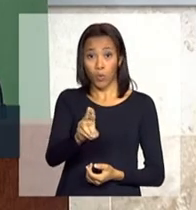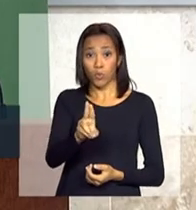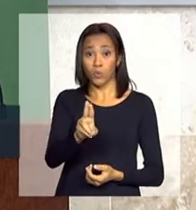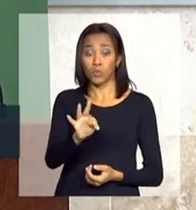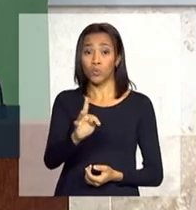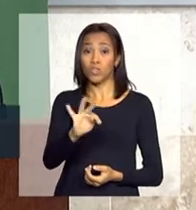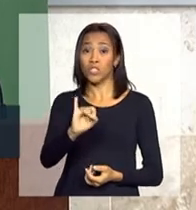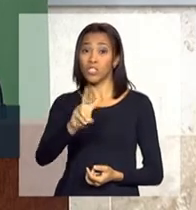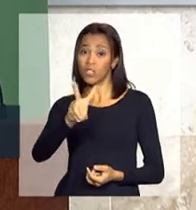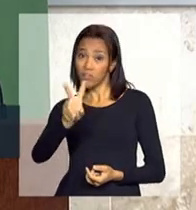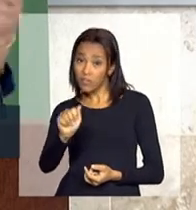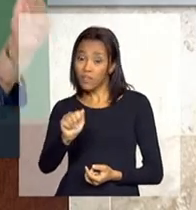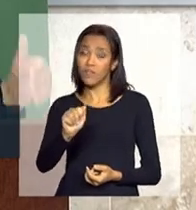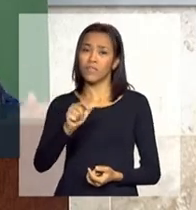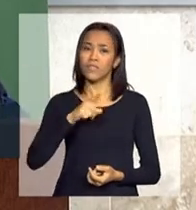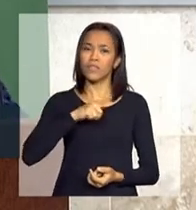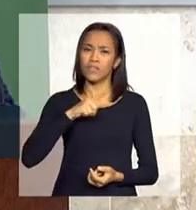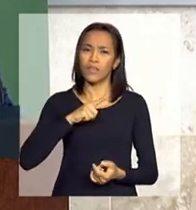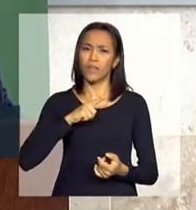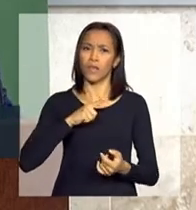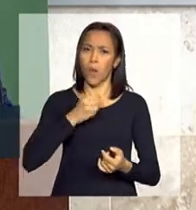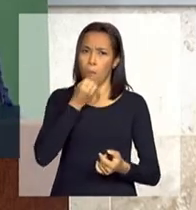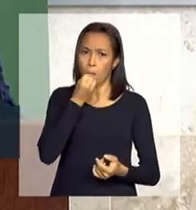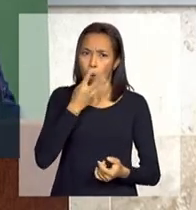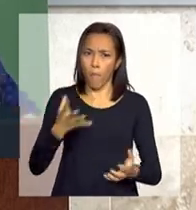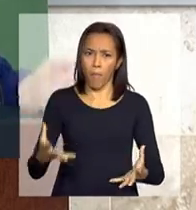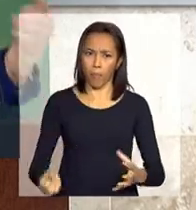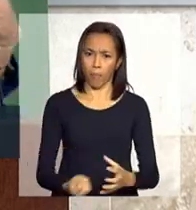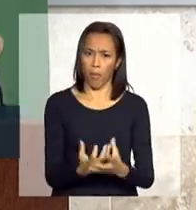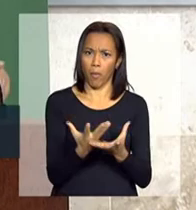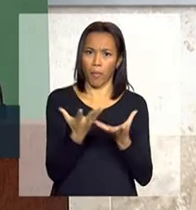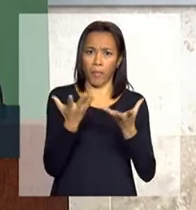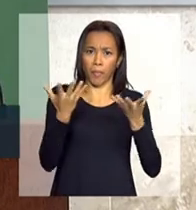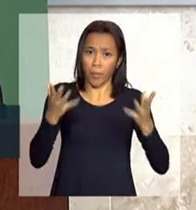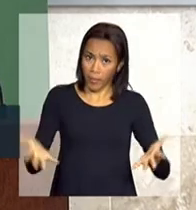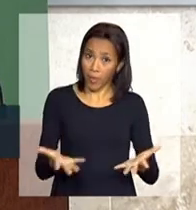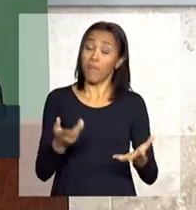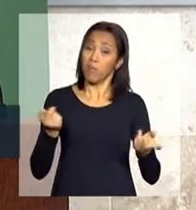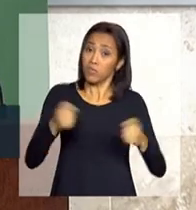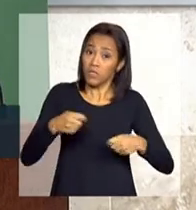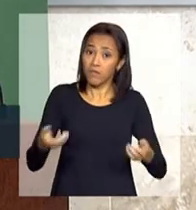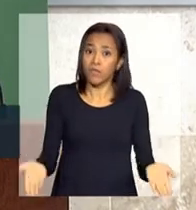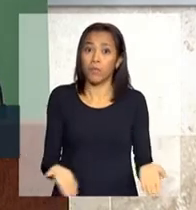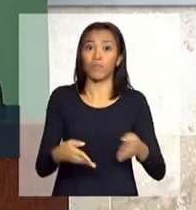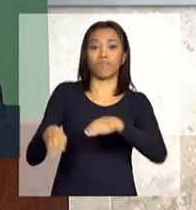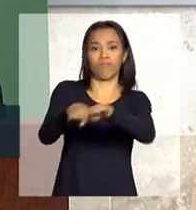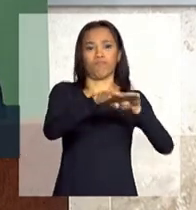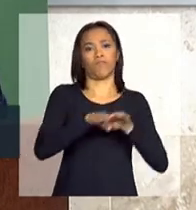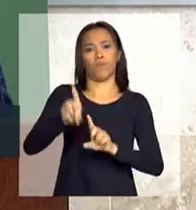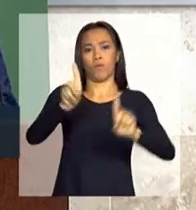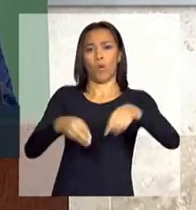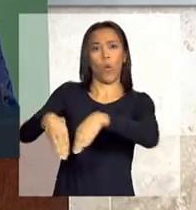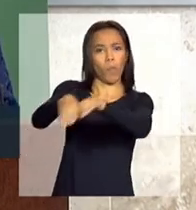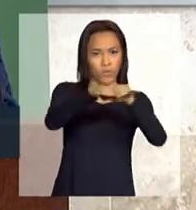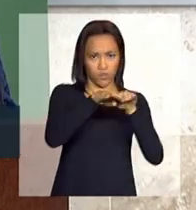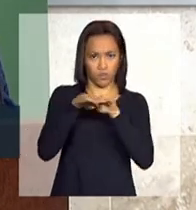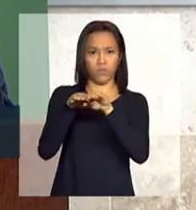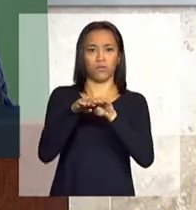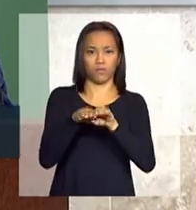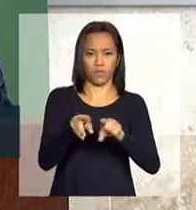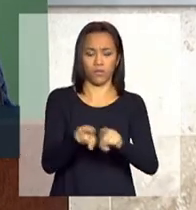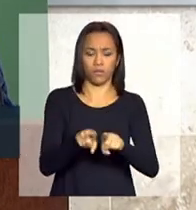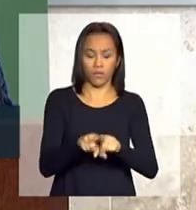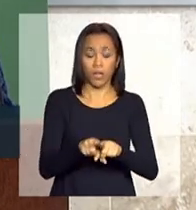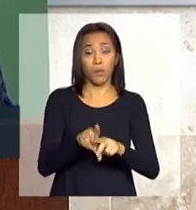ter uma elevada produtividade para poder ser competitiva. Por isso,